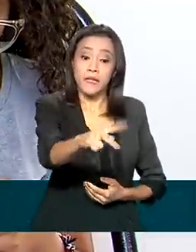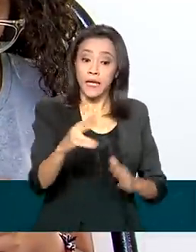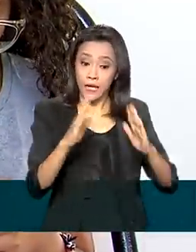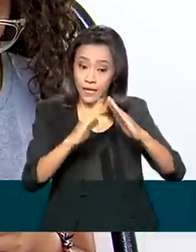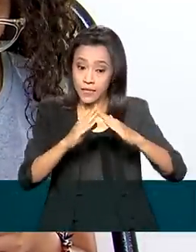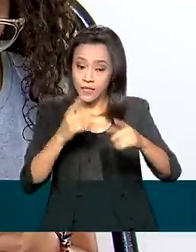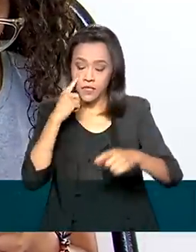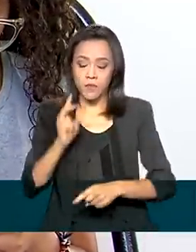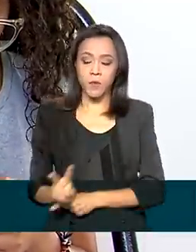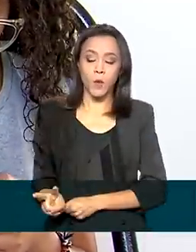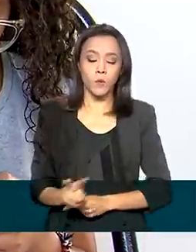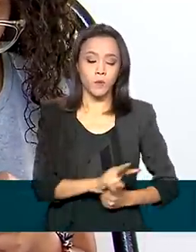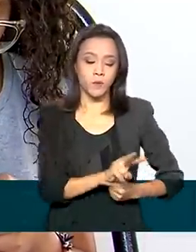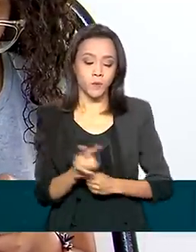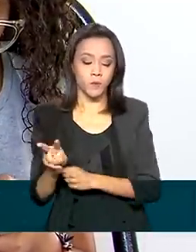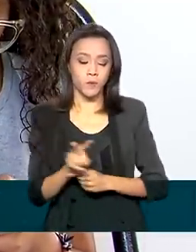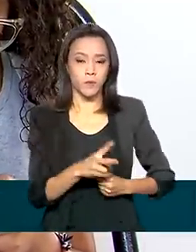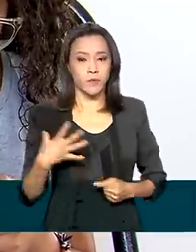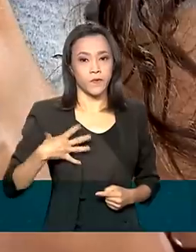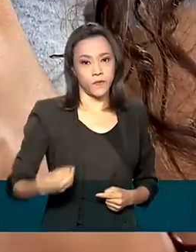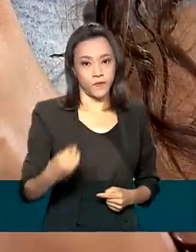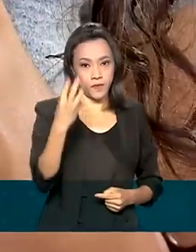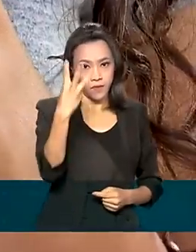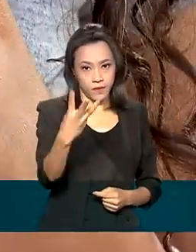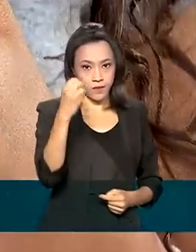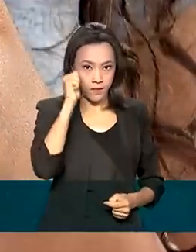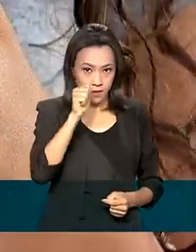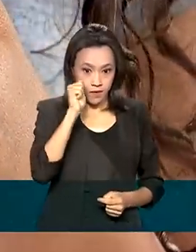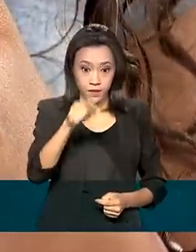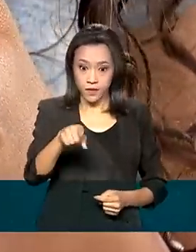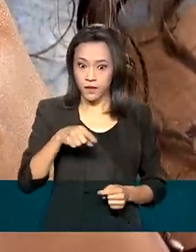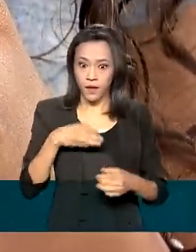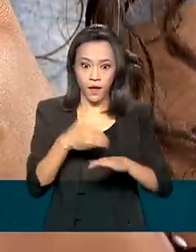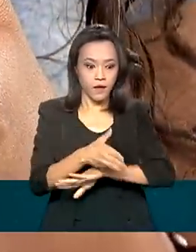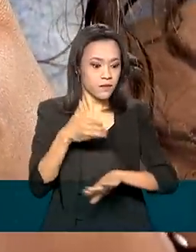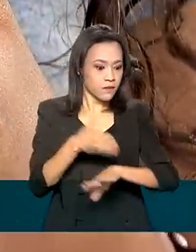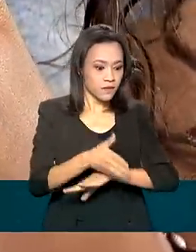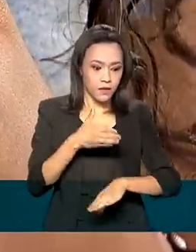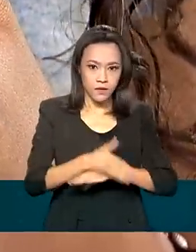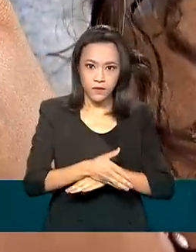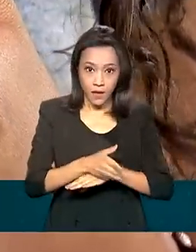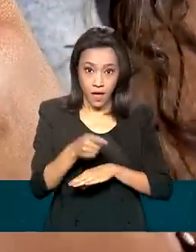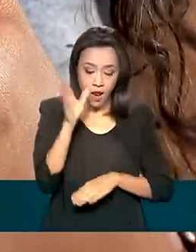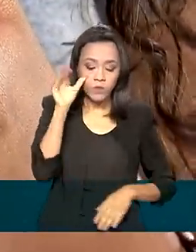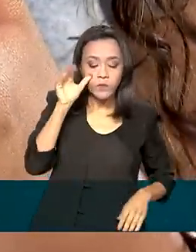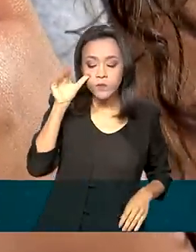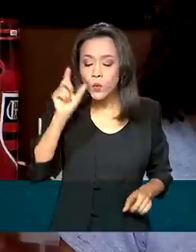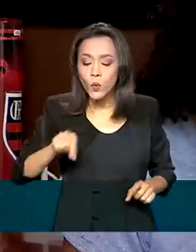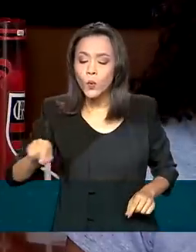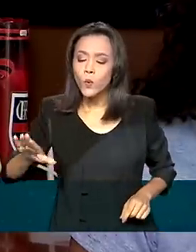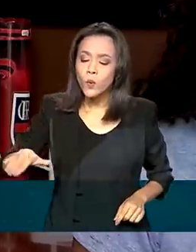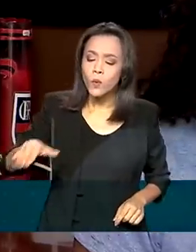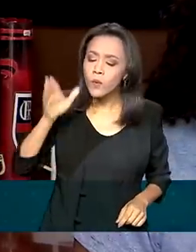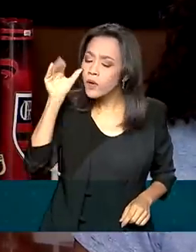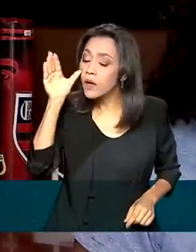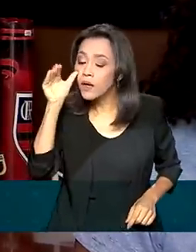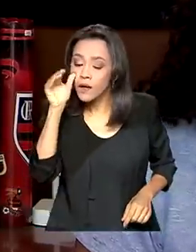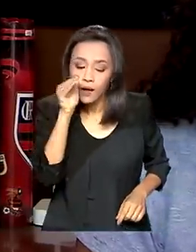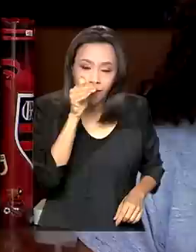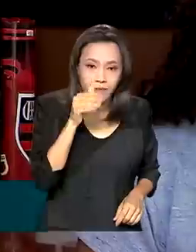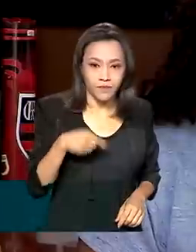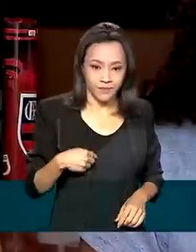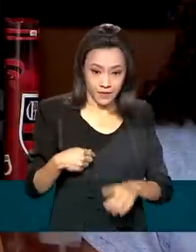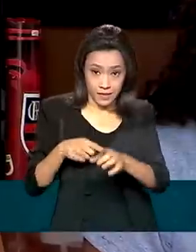constante. Ela tem três filhas e acesso a tudo que as meninas veem na internet. A liberdade que você dá para ele